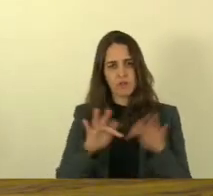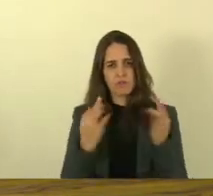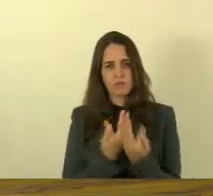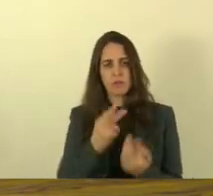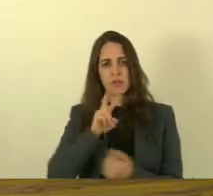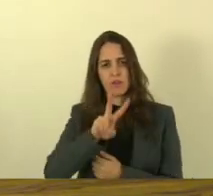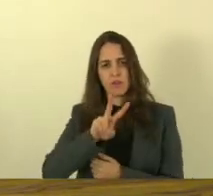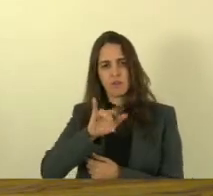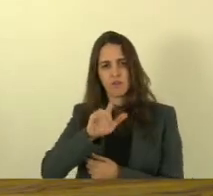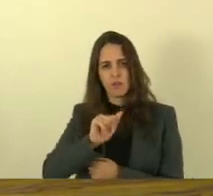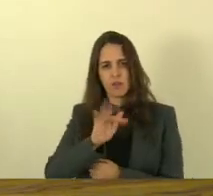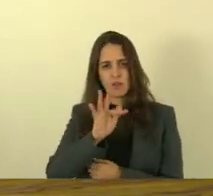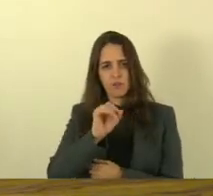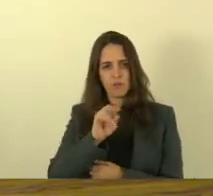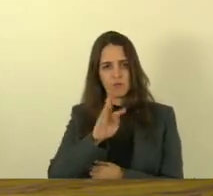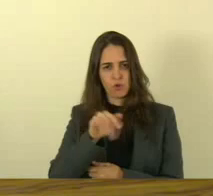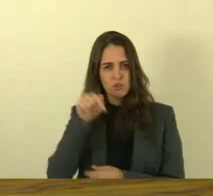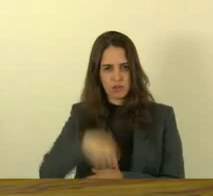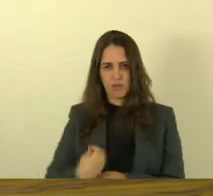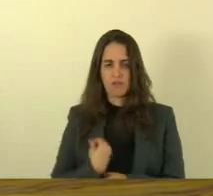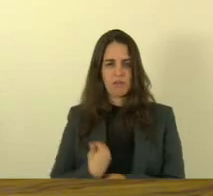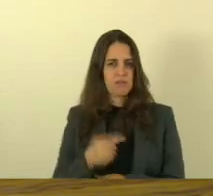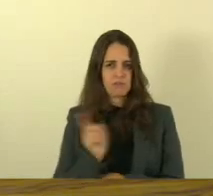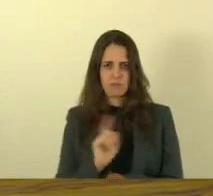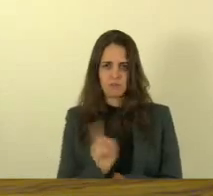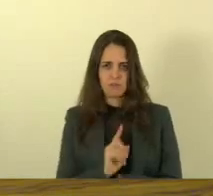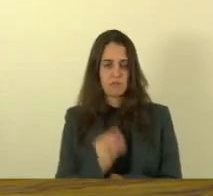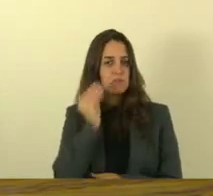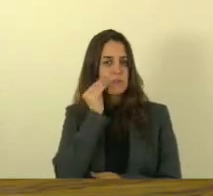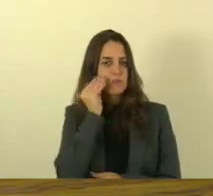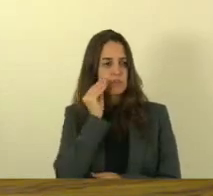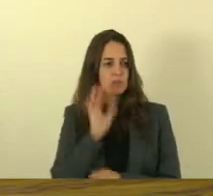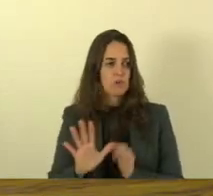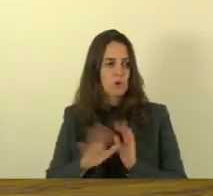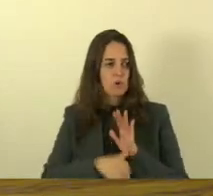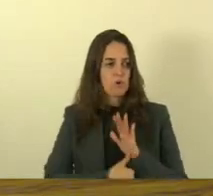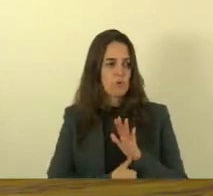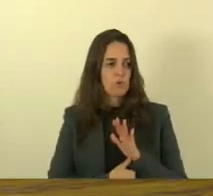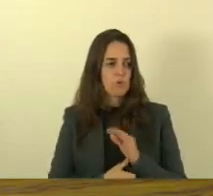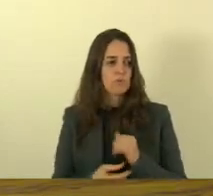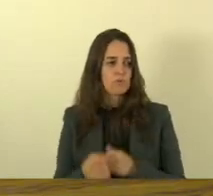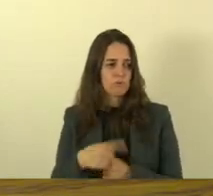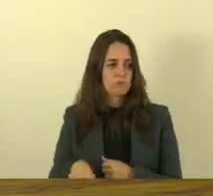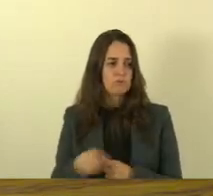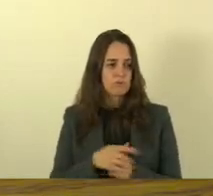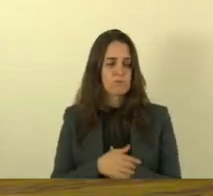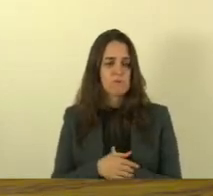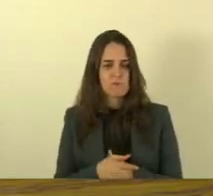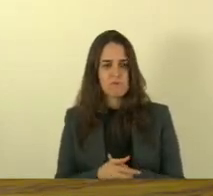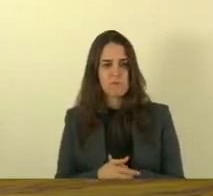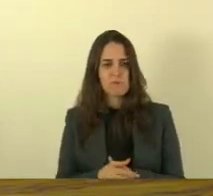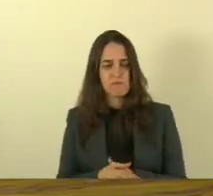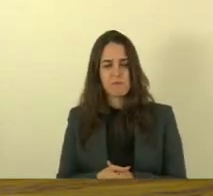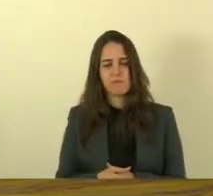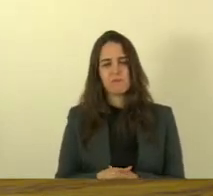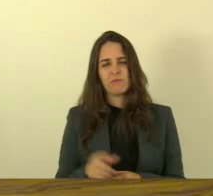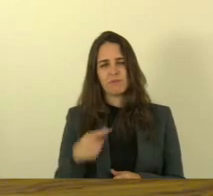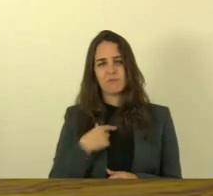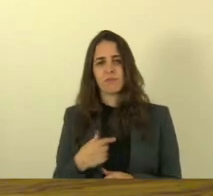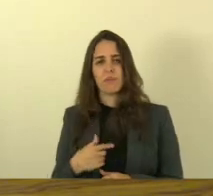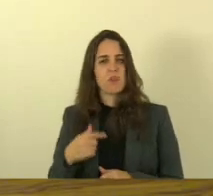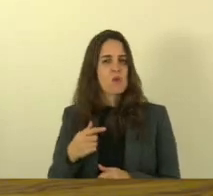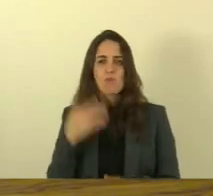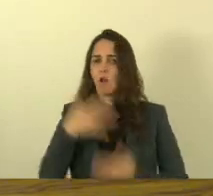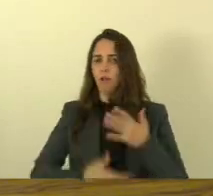vocês não se criam vocês tentaram roubar o Eliezer Batista e quando eu era presidente do sindicato dos ferroviários eu impedi